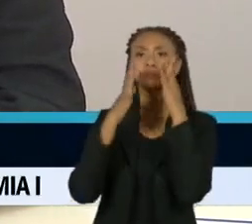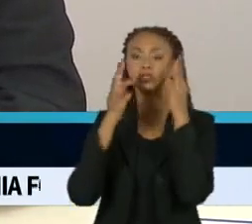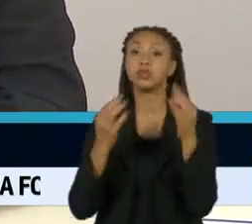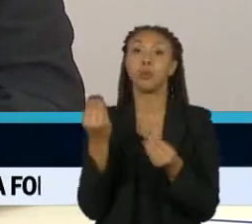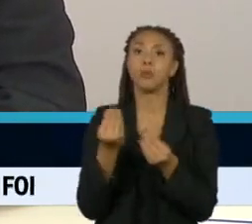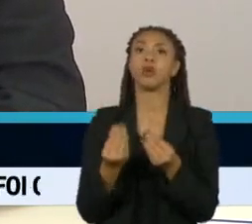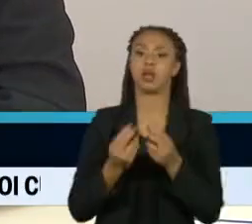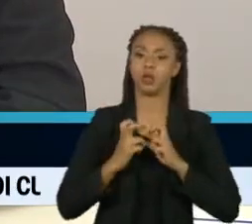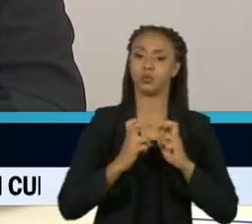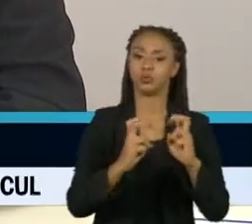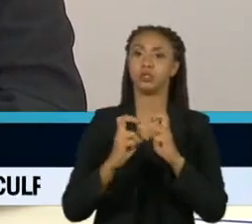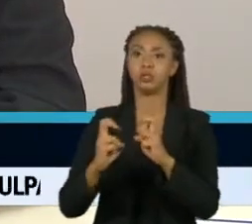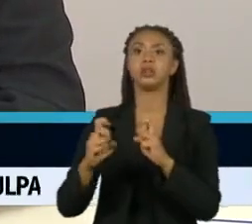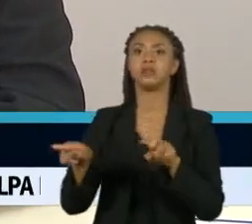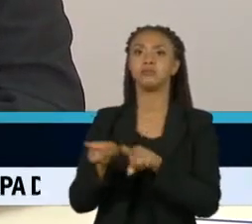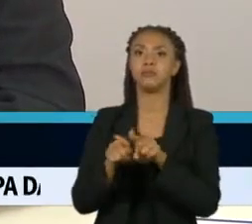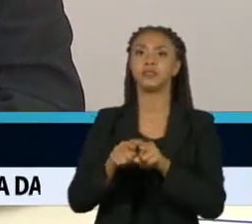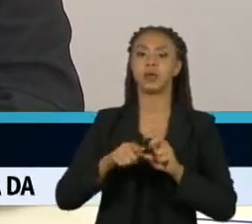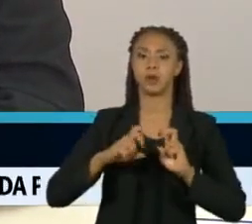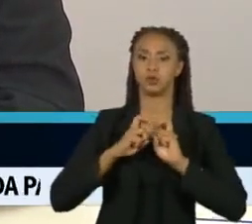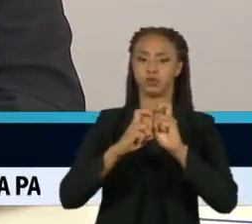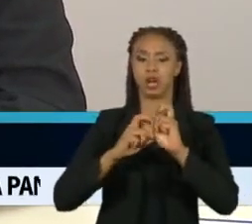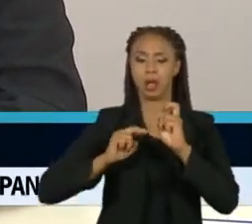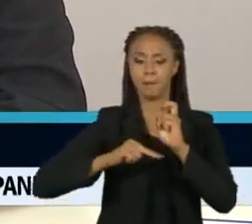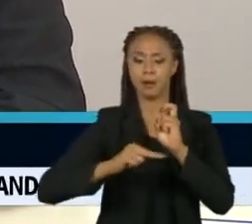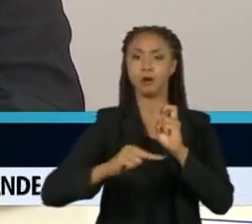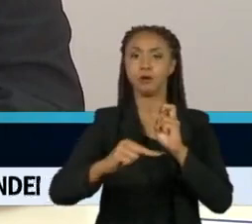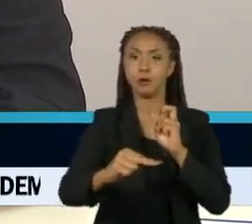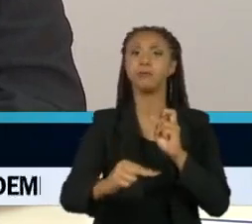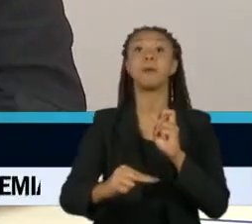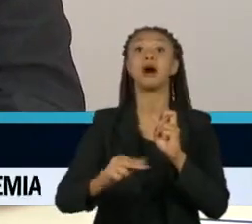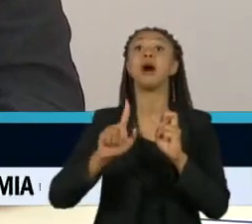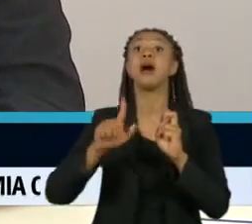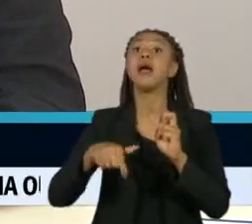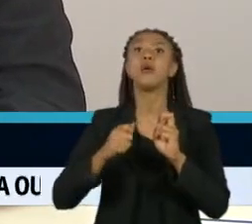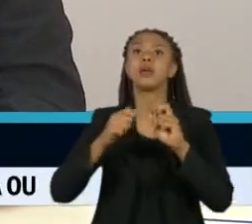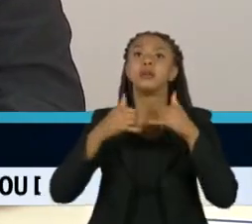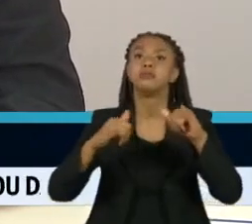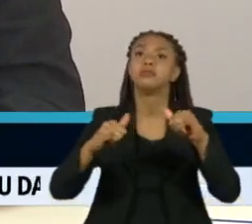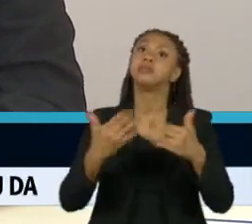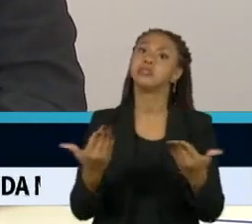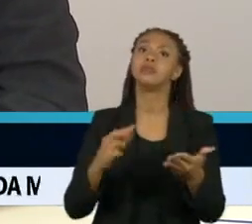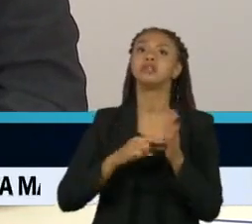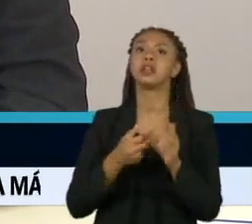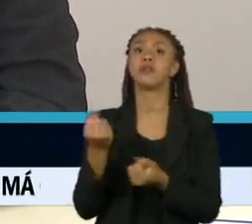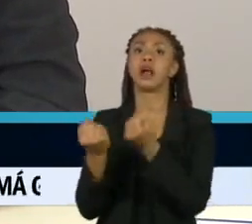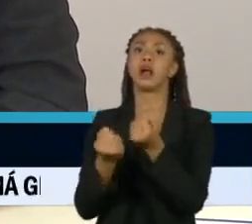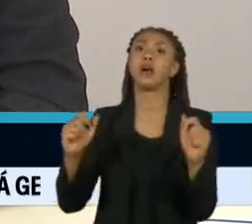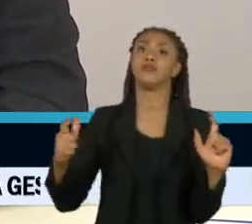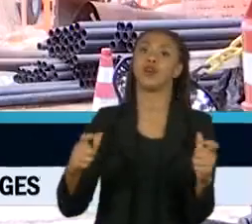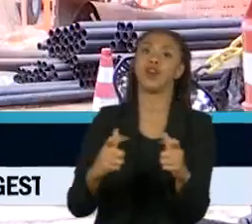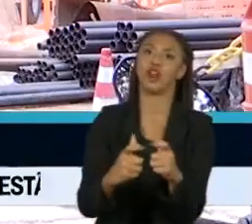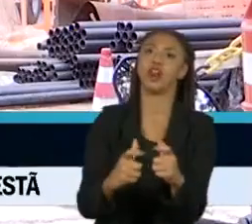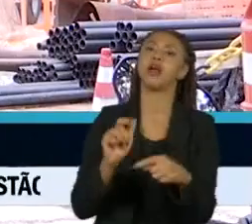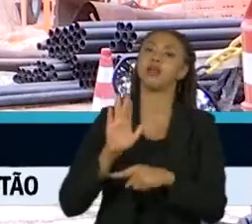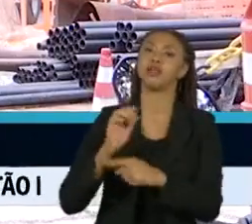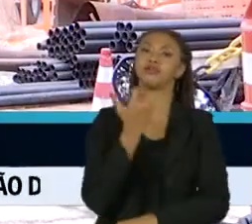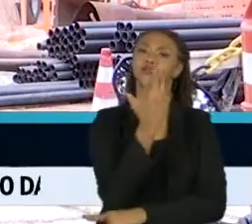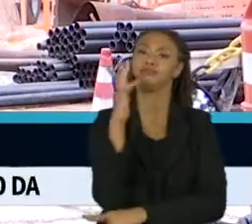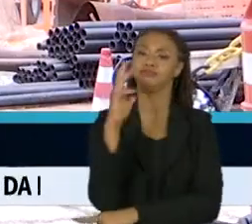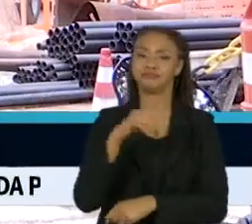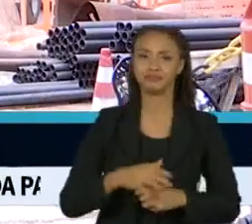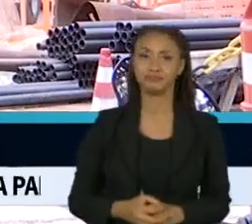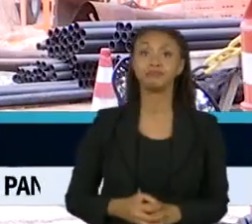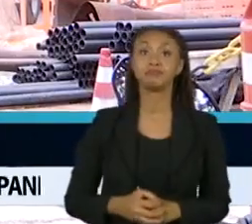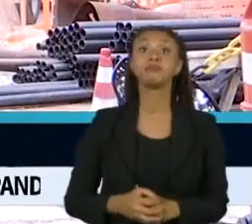elétricos, né? Então, se você vai retirar muitos carros da rua e vai melhorar, além do trânsito, a questão também ambiental no estado. A novela da